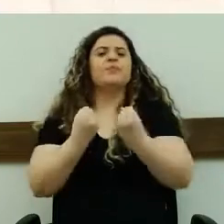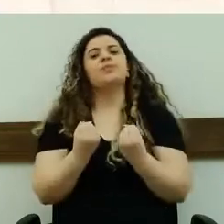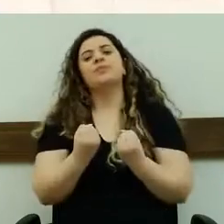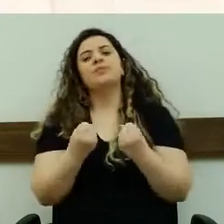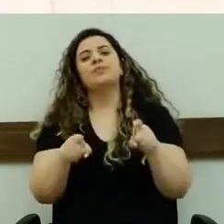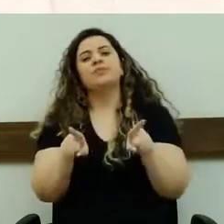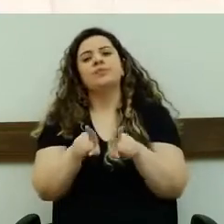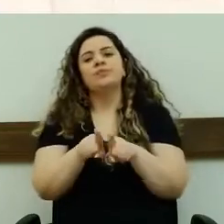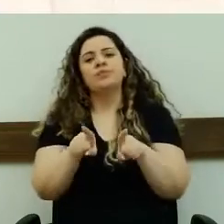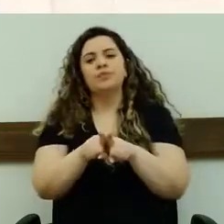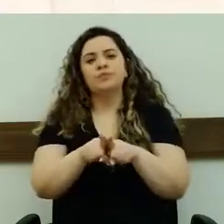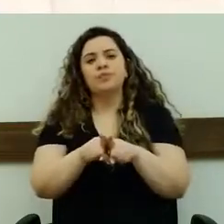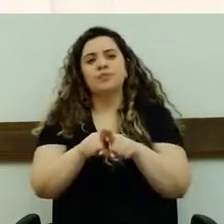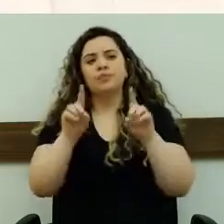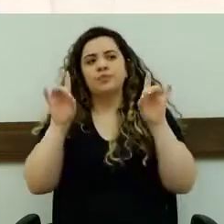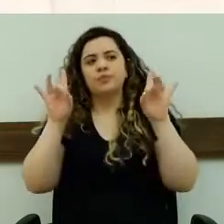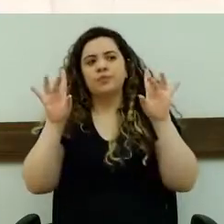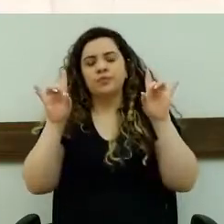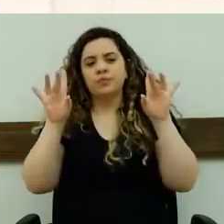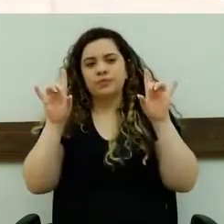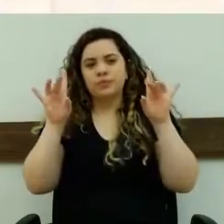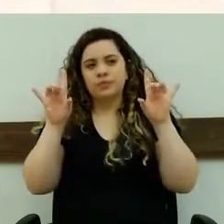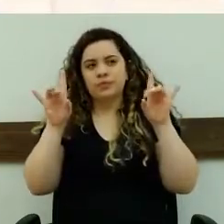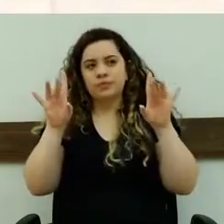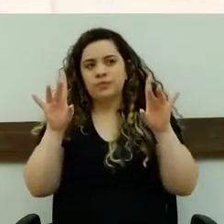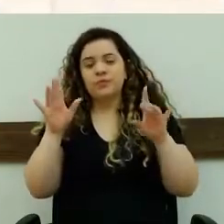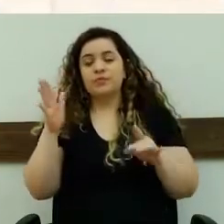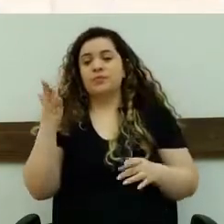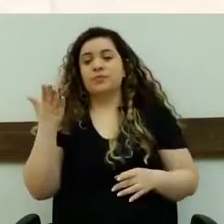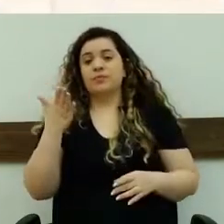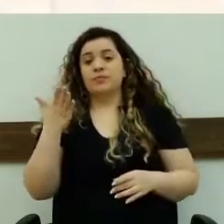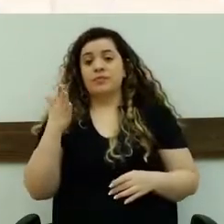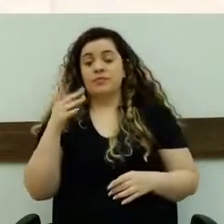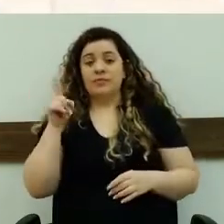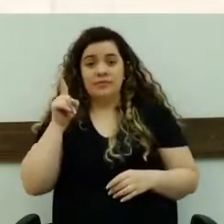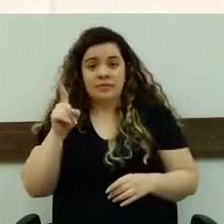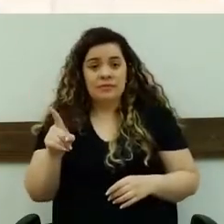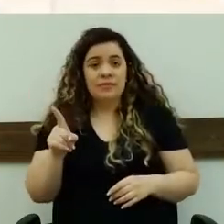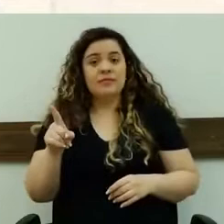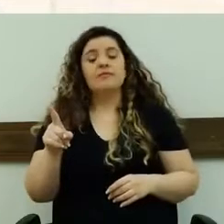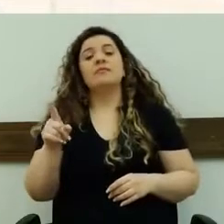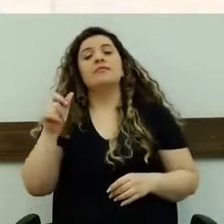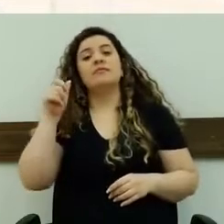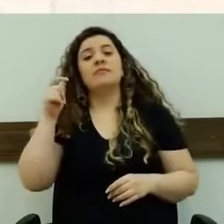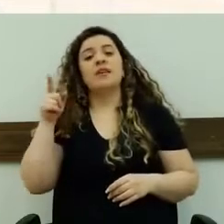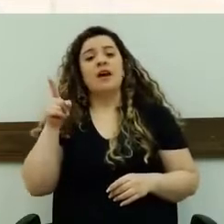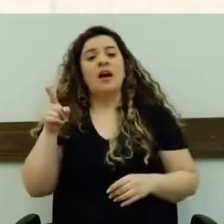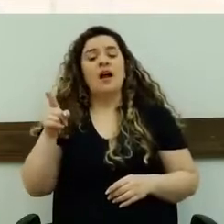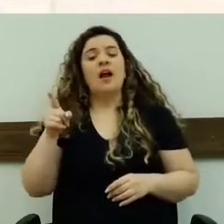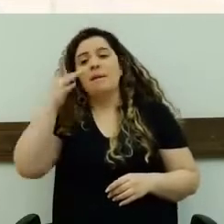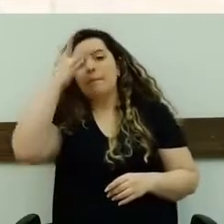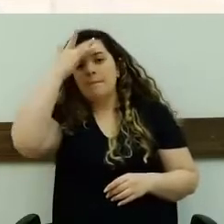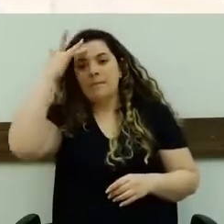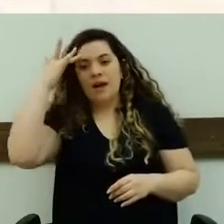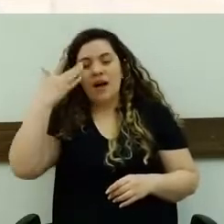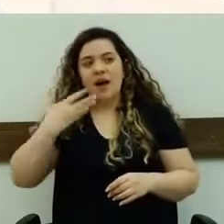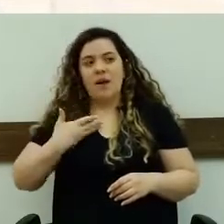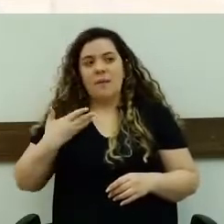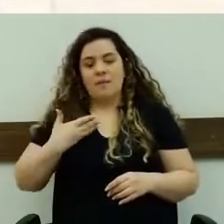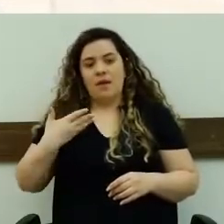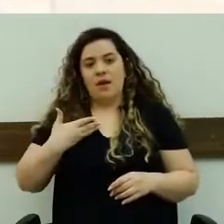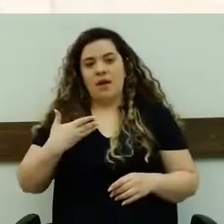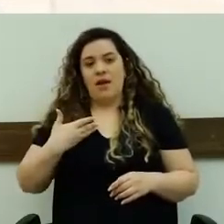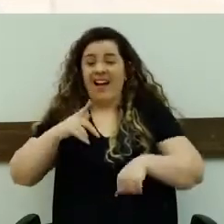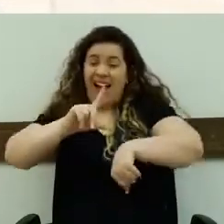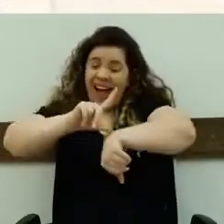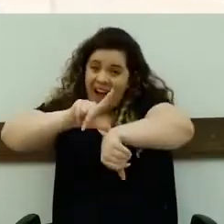E claro, em especial, meu marido, que está um pezinho para ser médico, não vejo a hora de gastar esse dinheirinho ali, mas está difícil. A pandemia